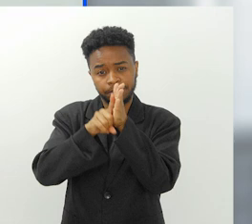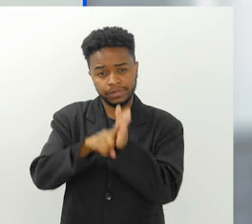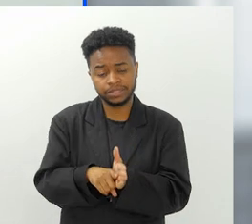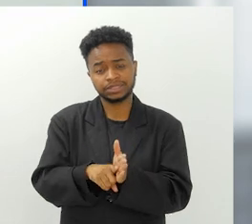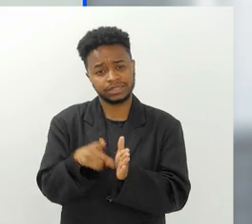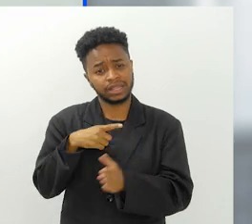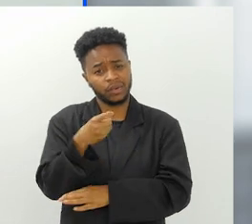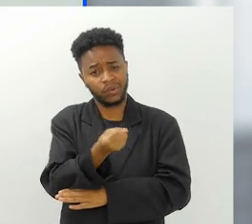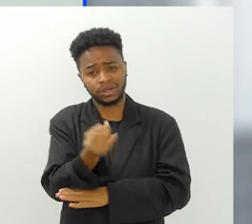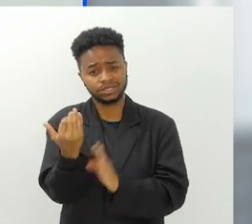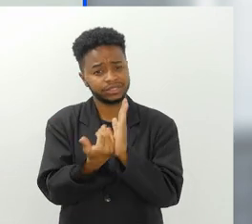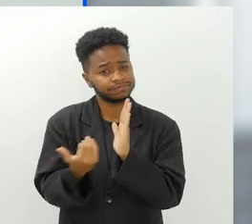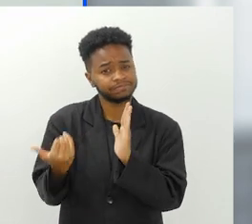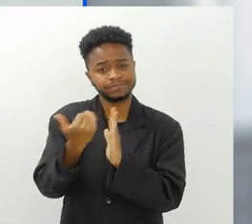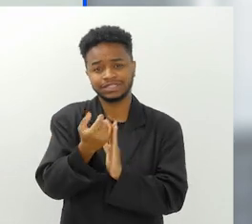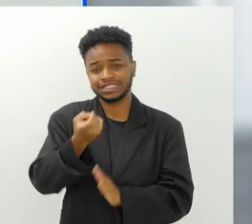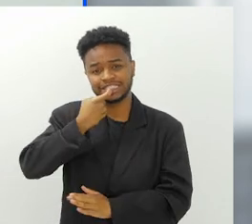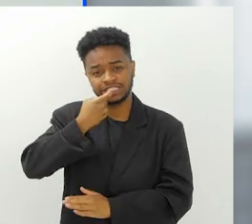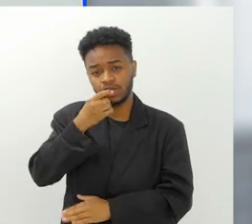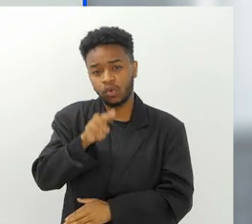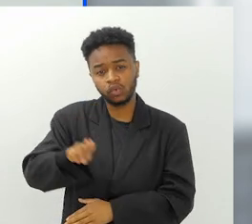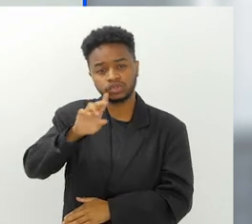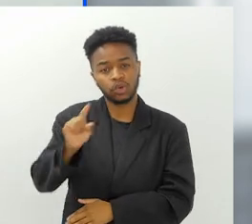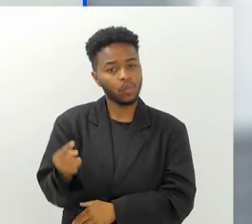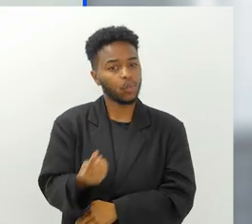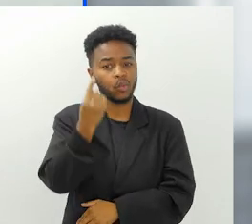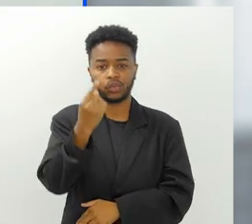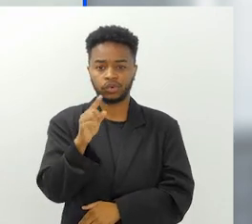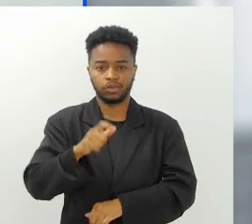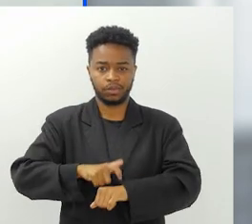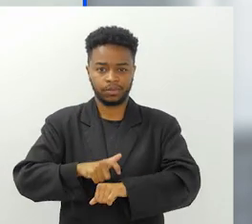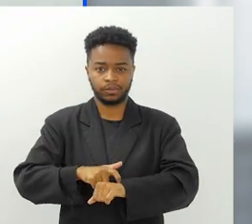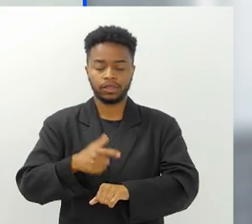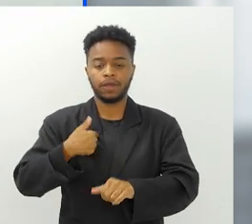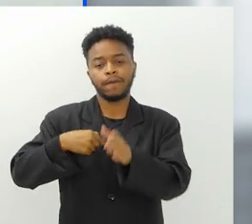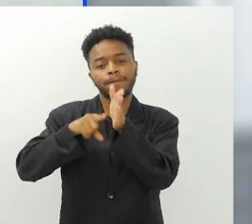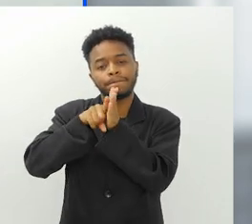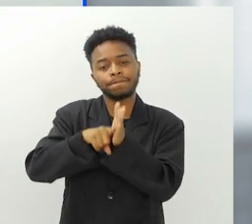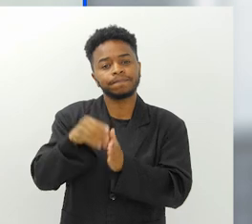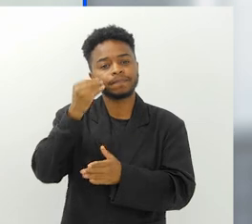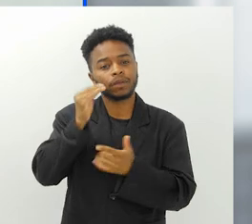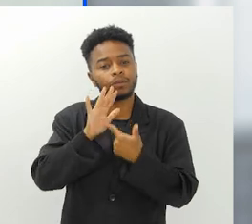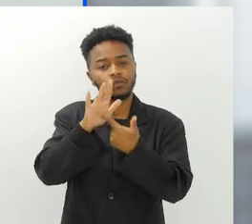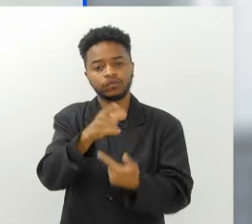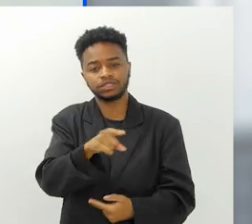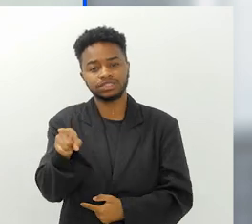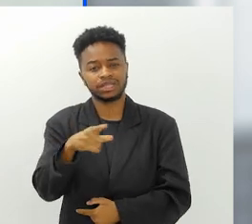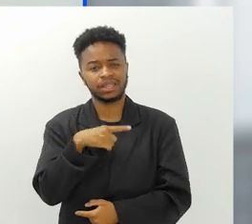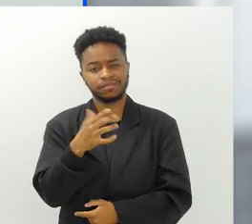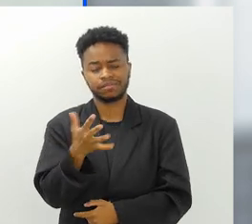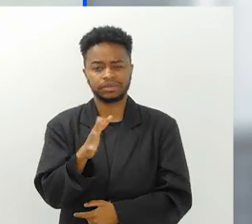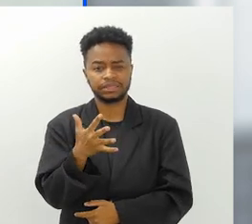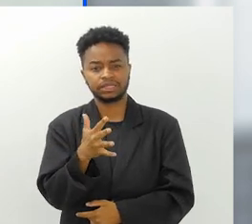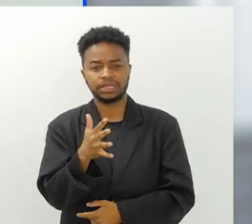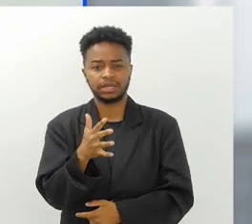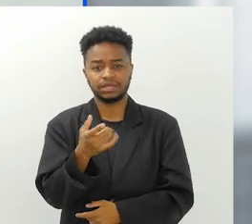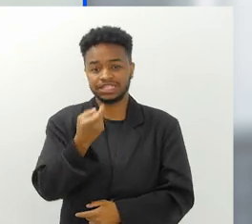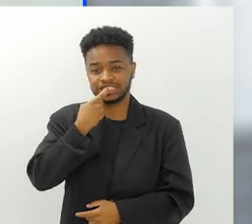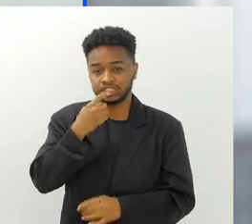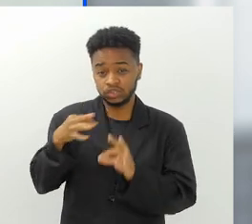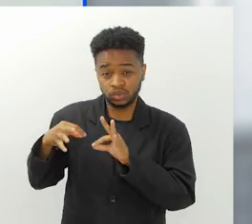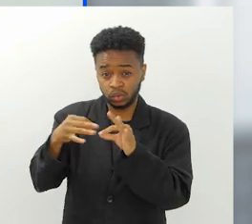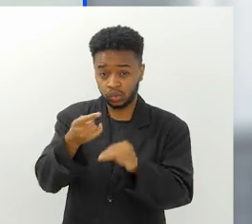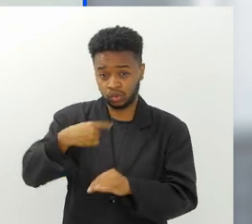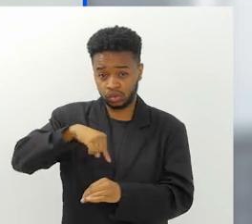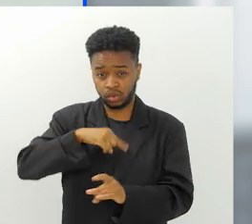pesquisa uma quantidade muito significativa de plástico de uso único. estou tentando resgatar aqui para falar para vocês, mas é coisa de 60, de todos